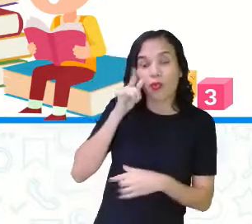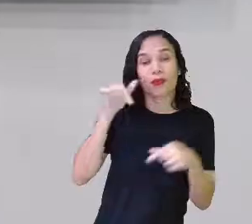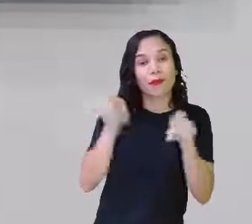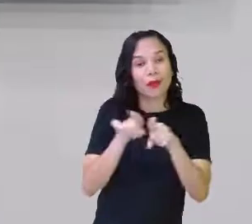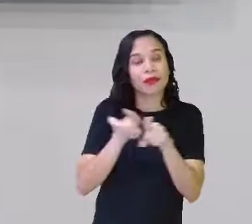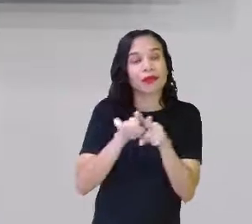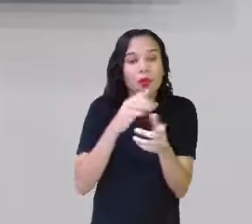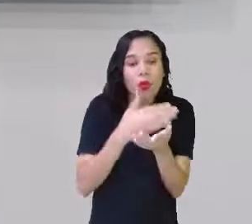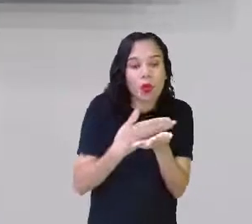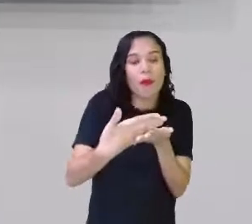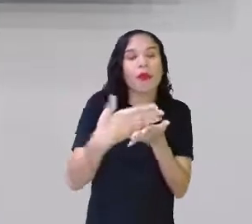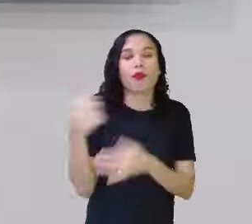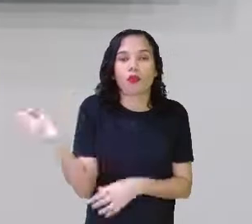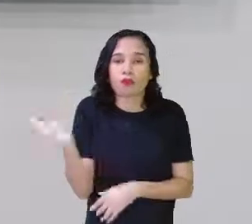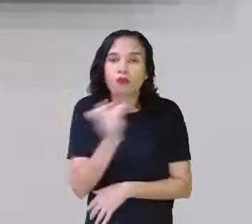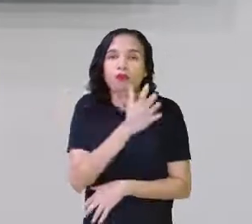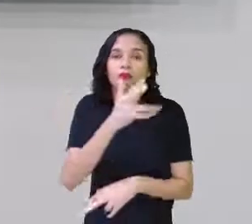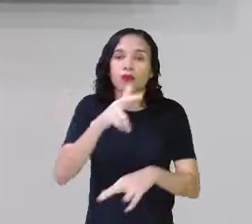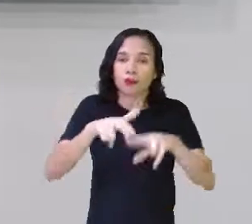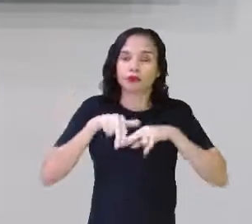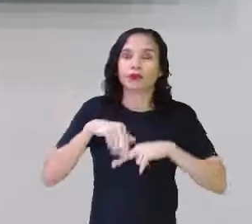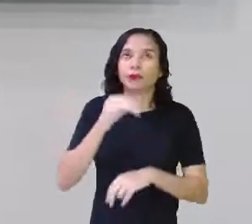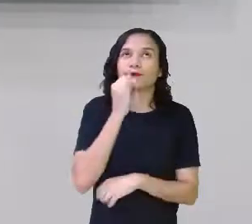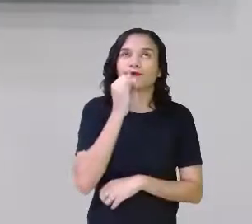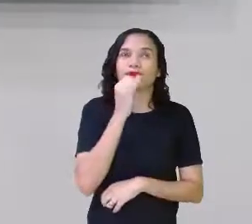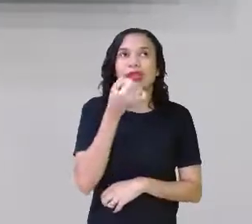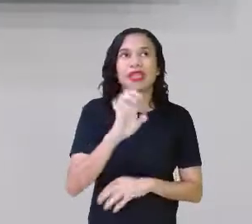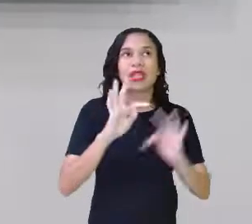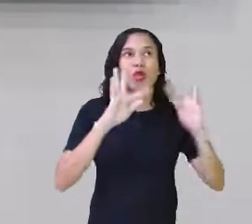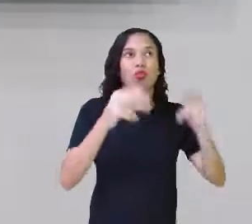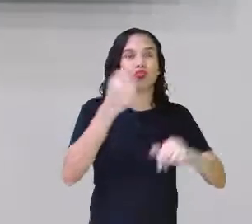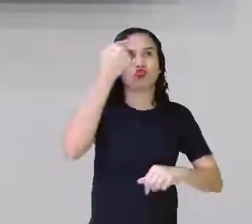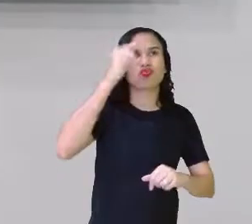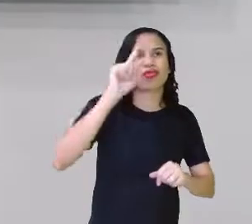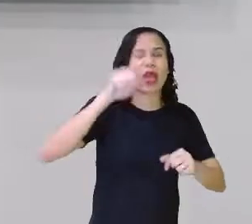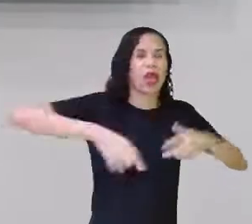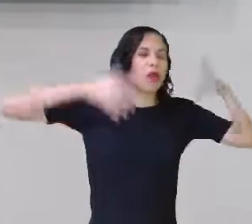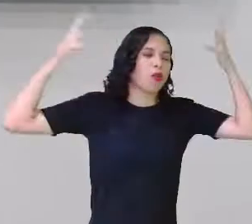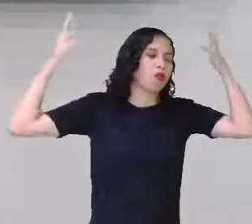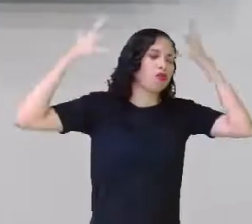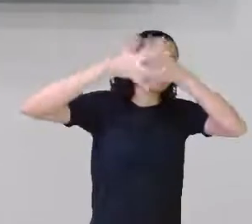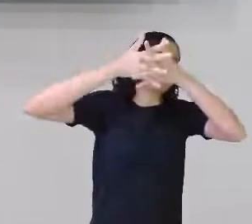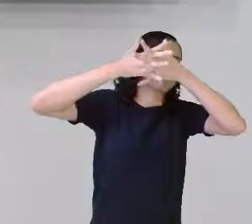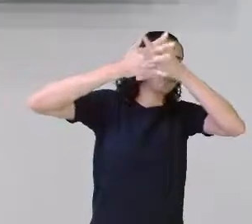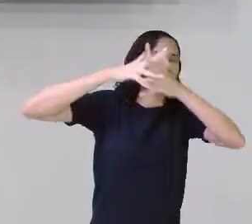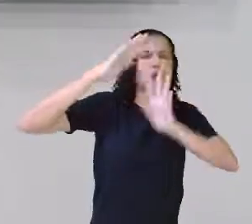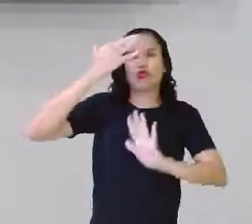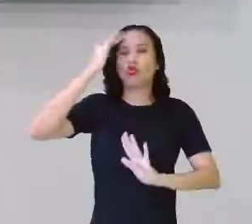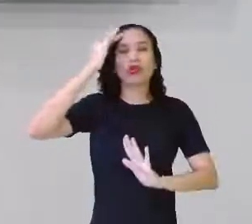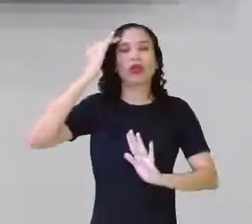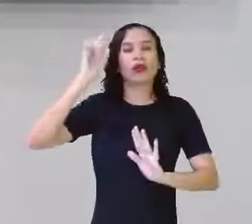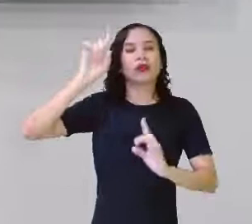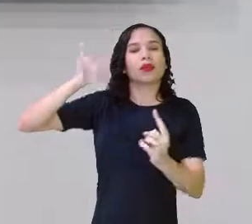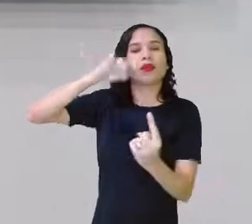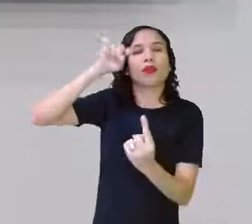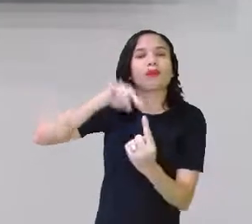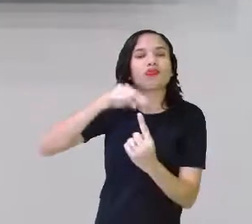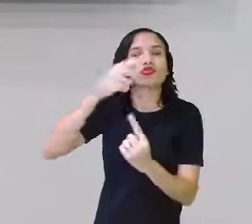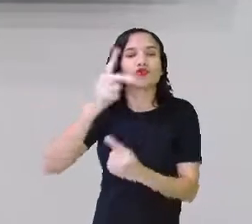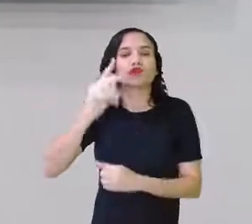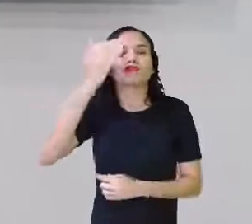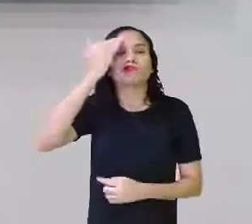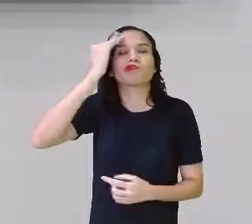vamos introduzir coisas novas. Então, se eu coloco tudo num dia só, fica confuso, você não vai entender e o nosso objetivo é que você